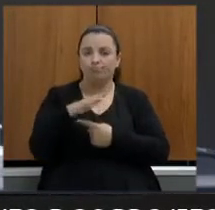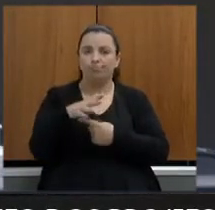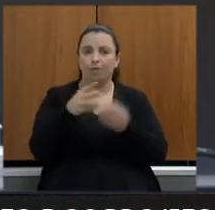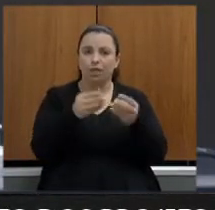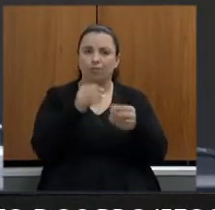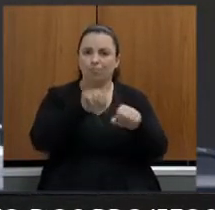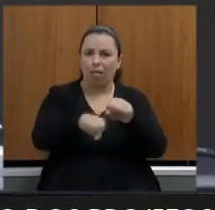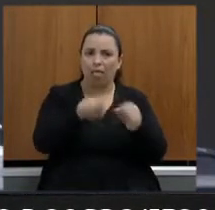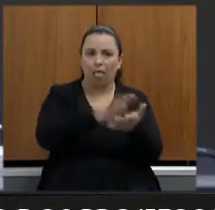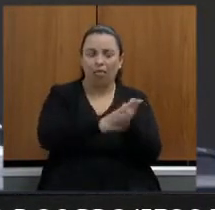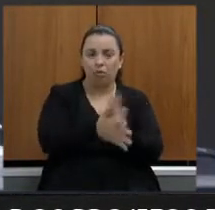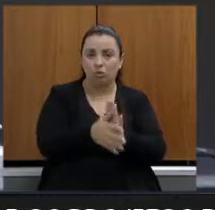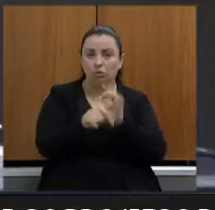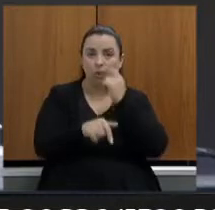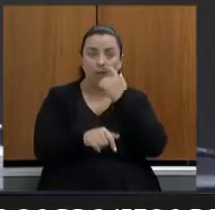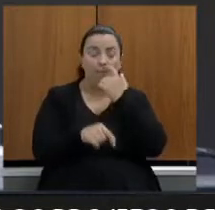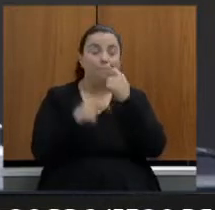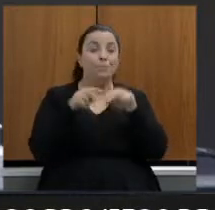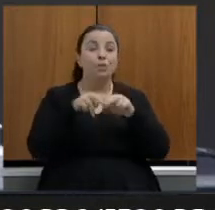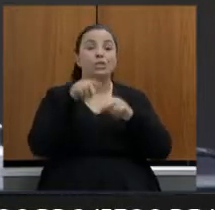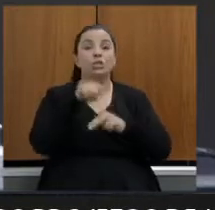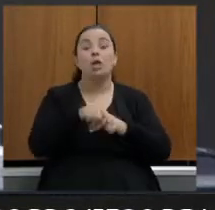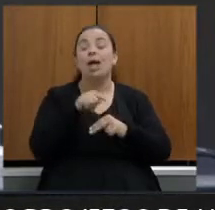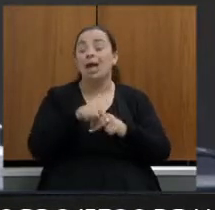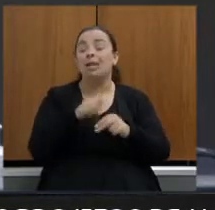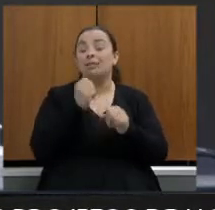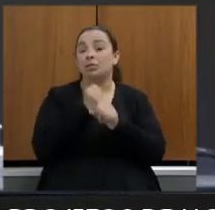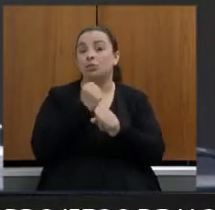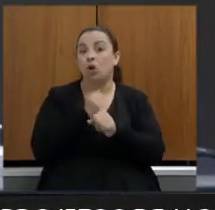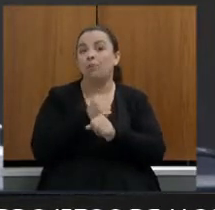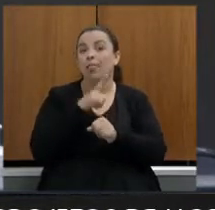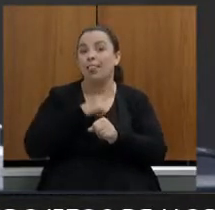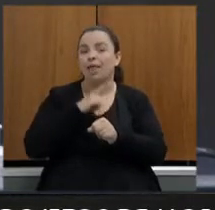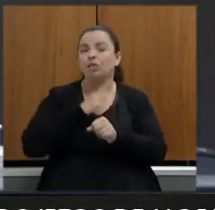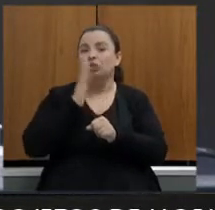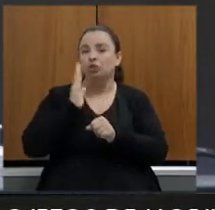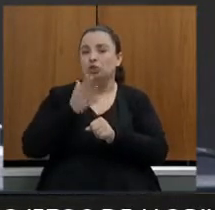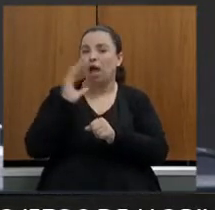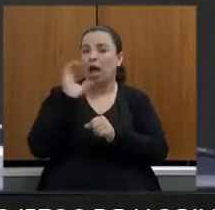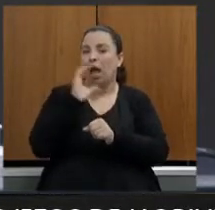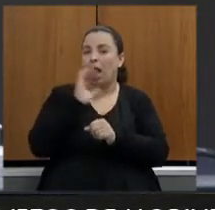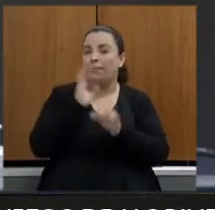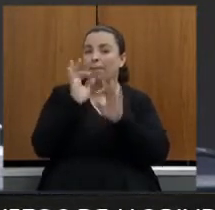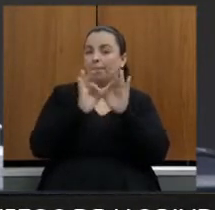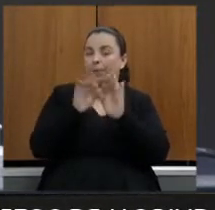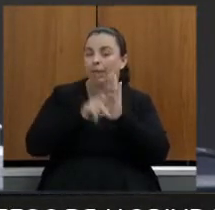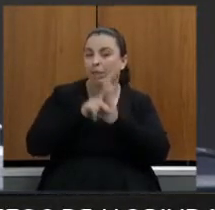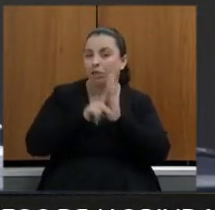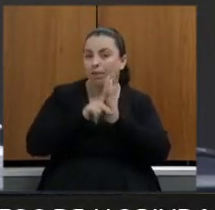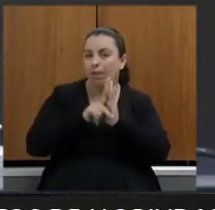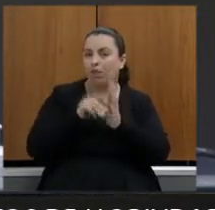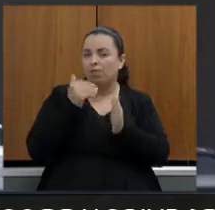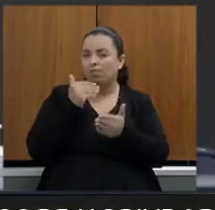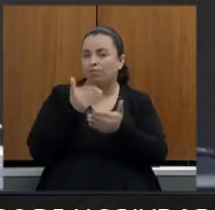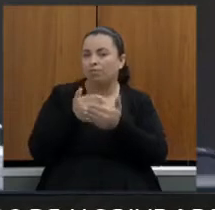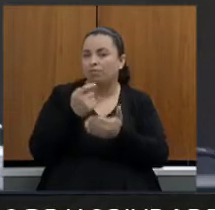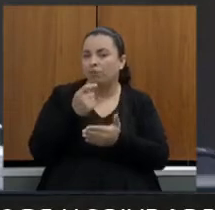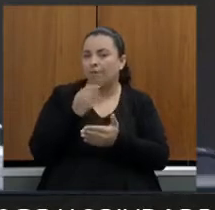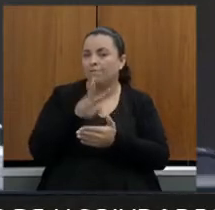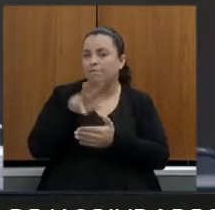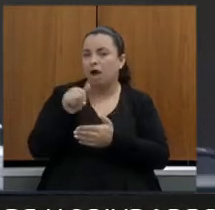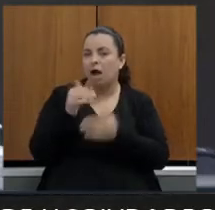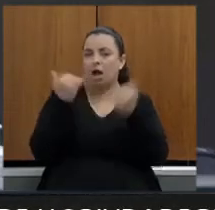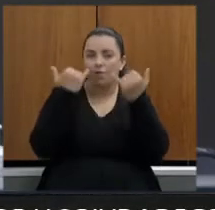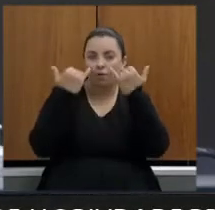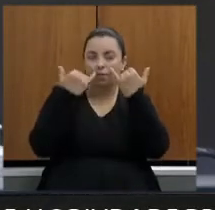avançada de planejamento e muito em breve os senhores todos terão notícias concretas no andamento Esmeralda